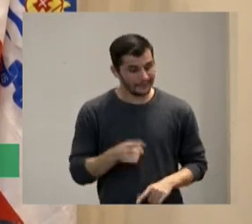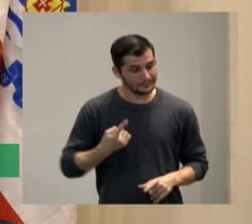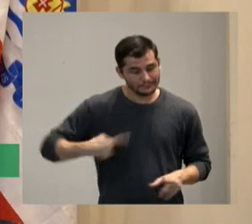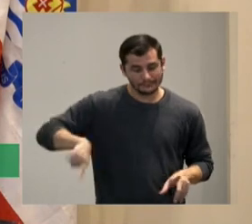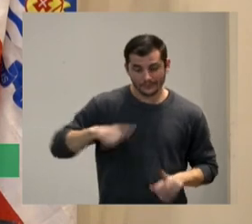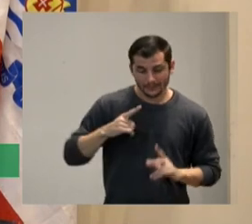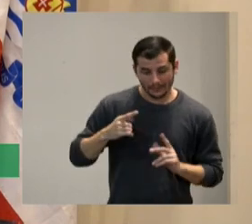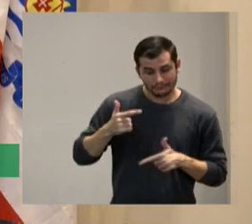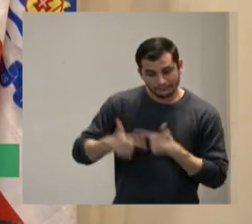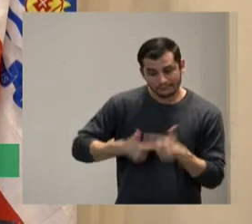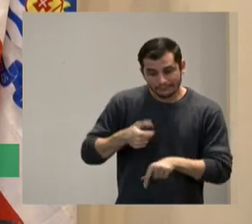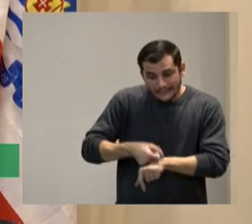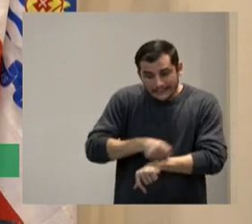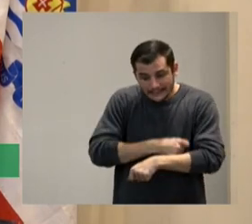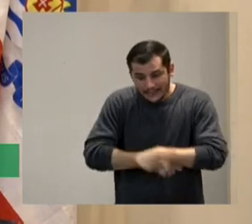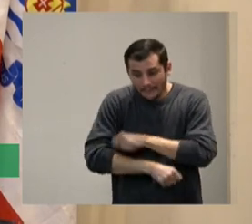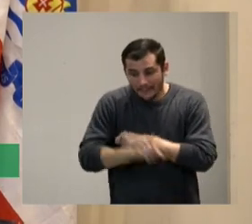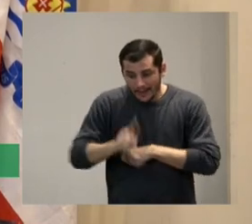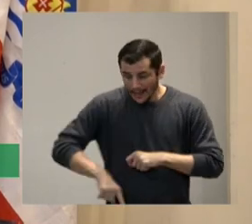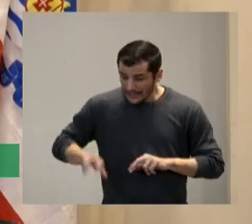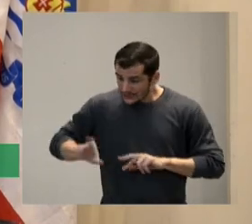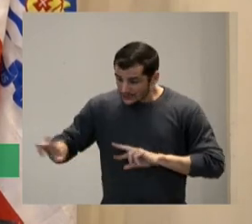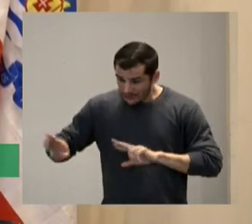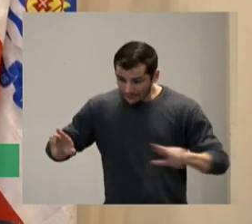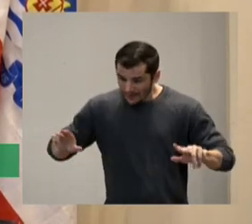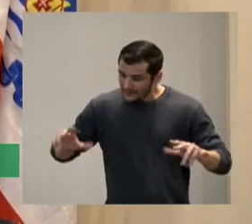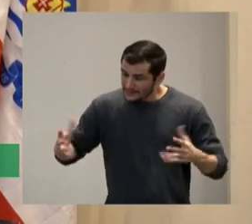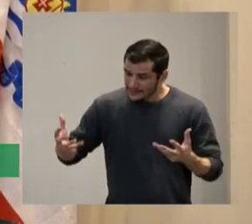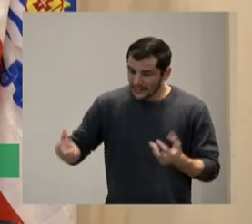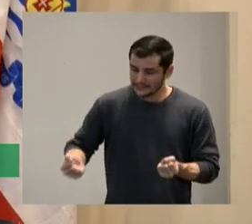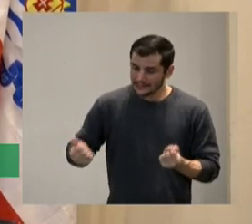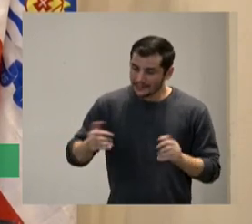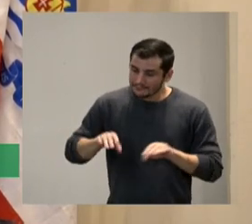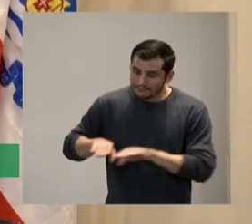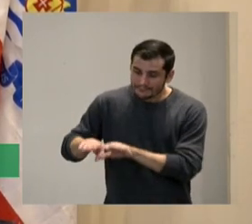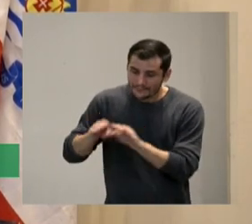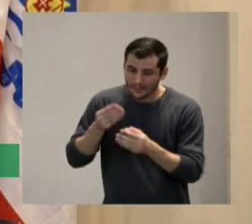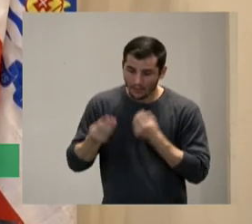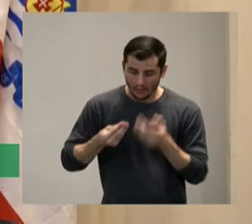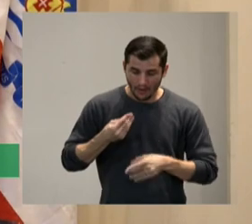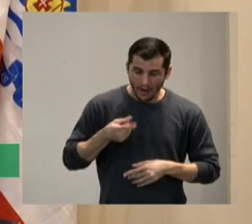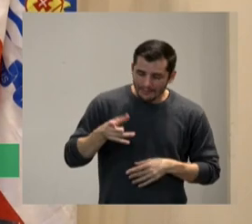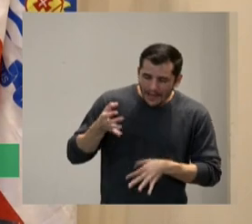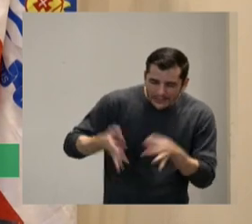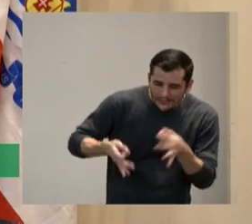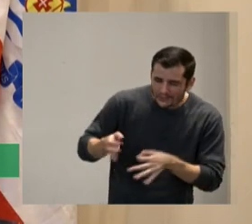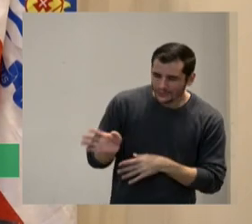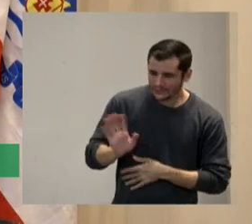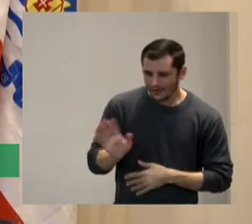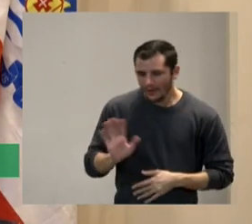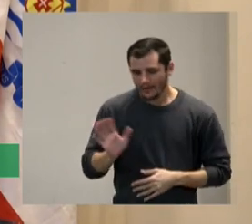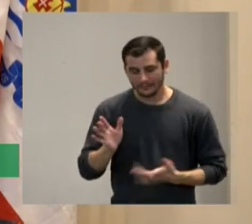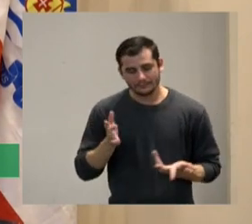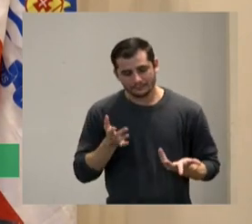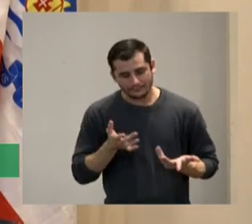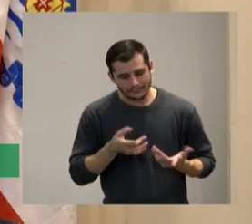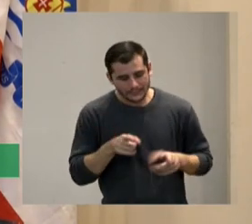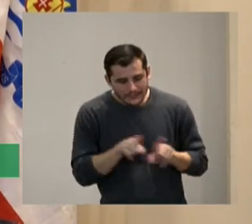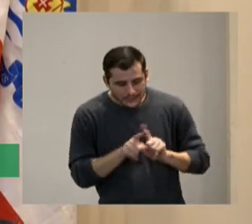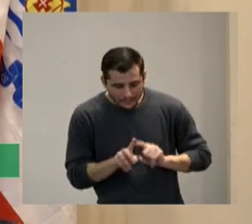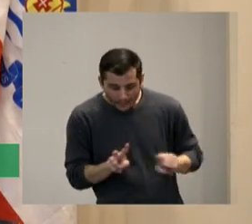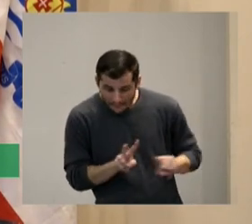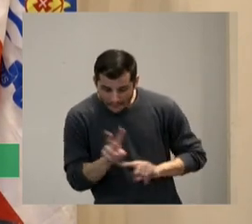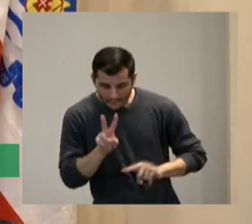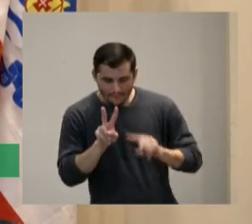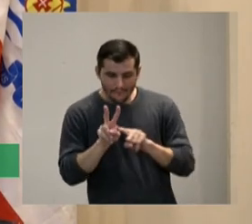aceitas e que a gente não seja julgado ou colocado o valor em cima do que você vê mas